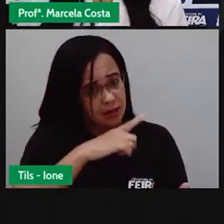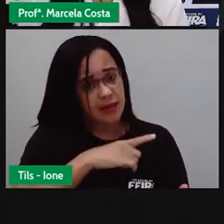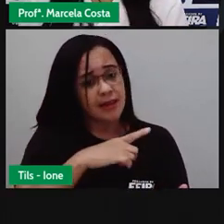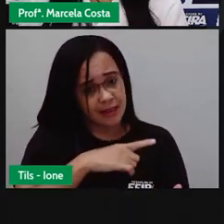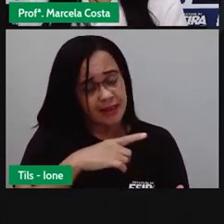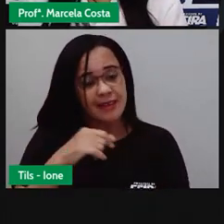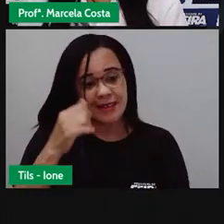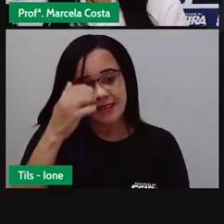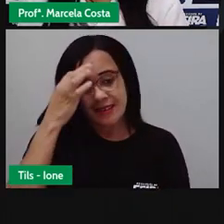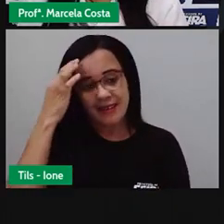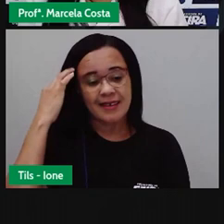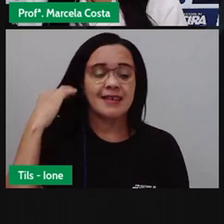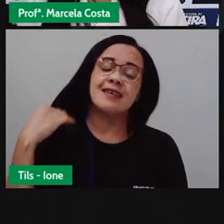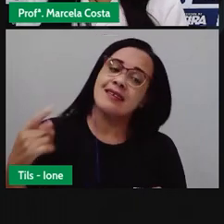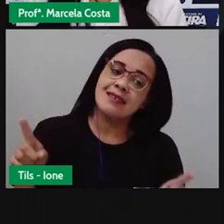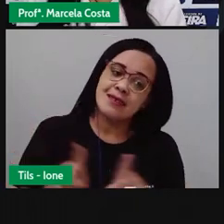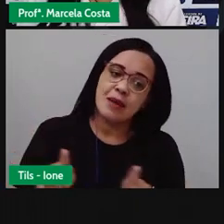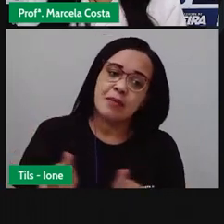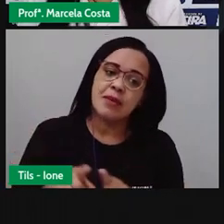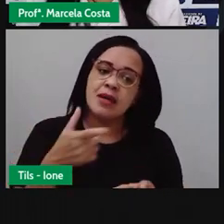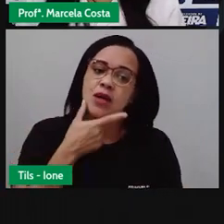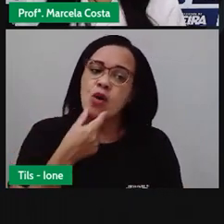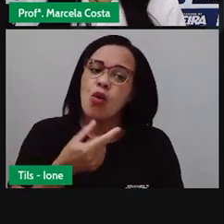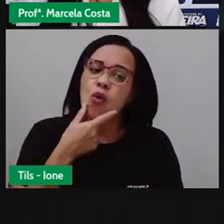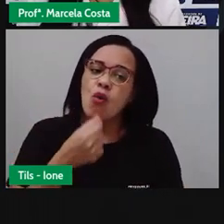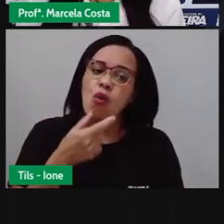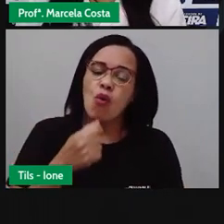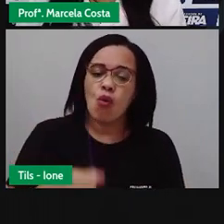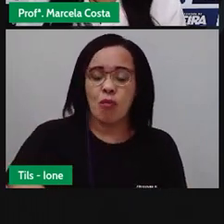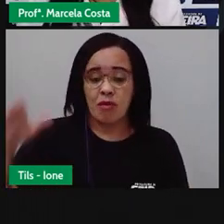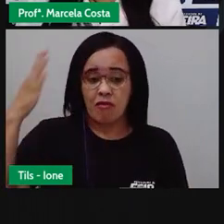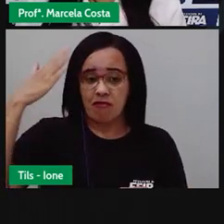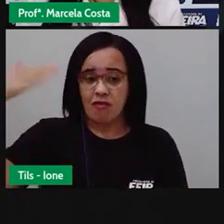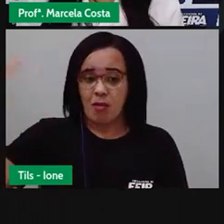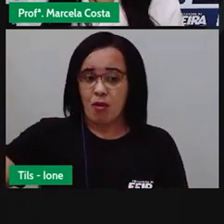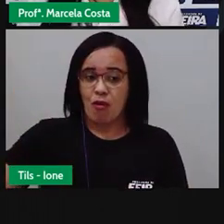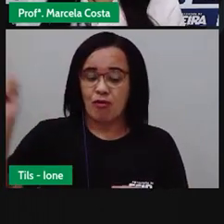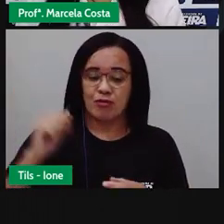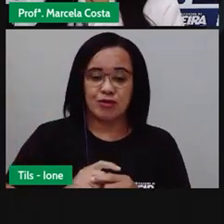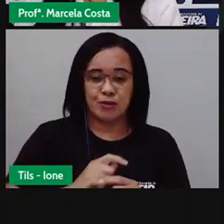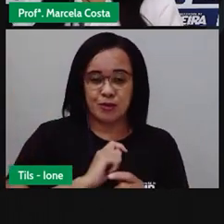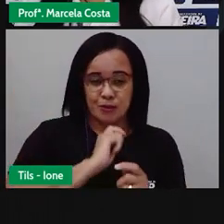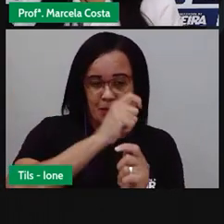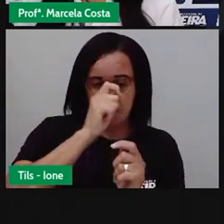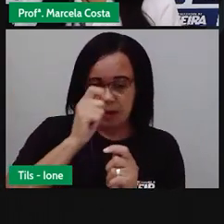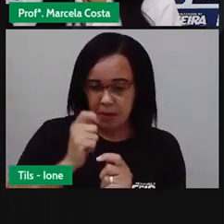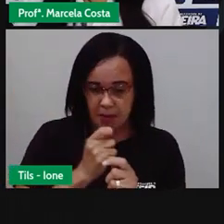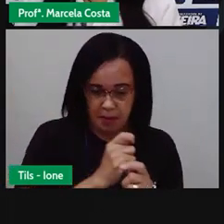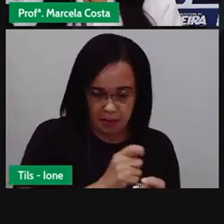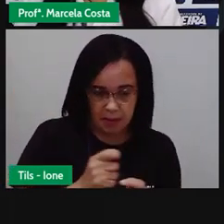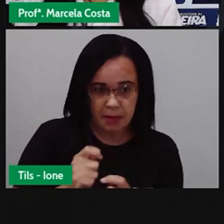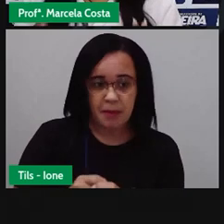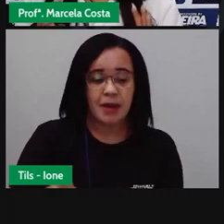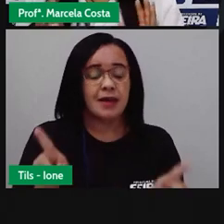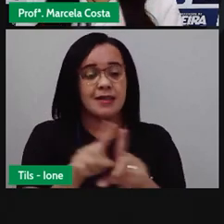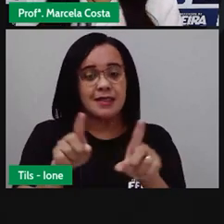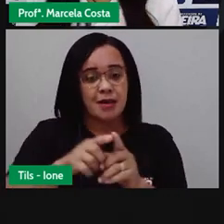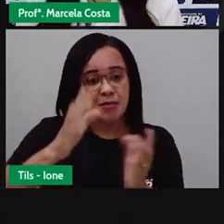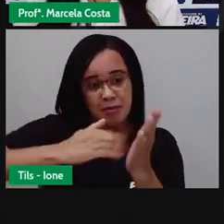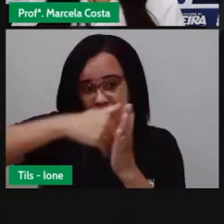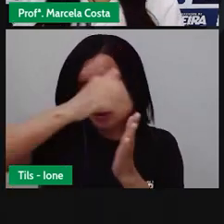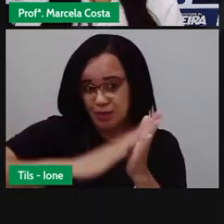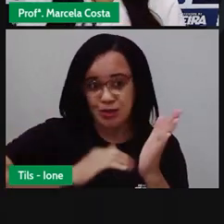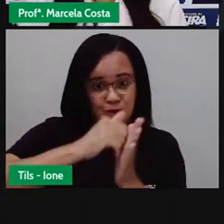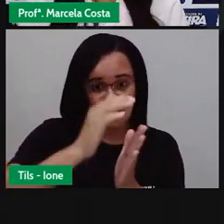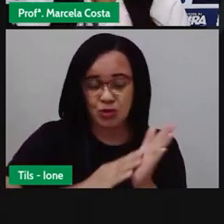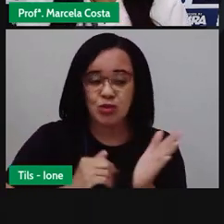E temos aqui o artista, escultor, pintor, Juraci Dória. Dória. Juraci